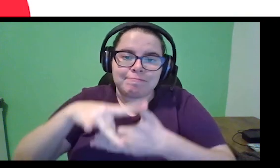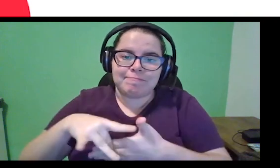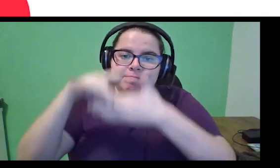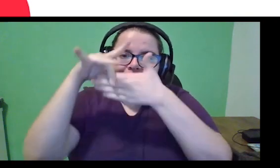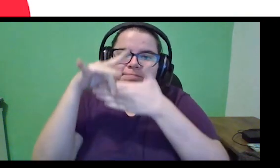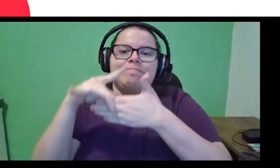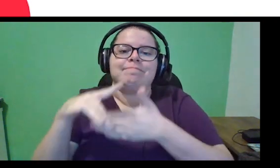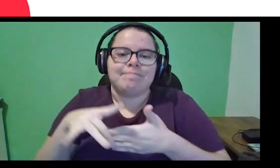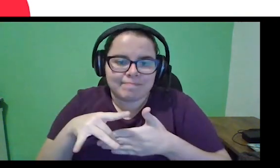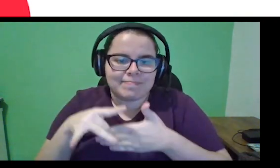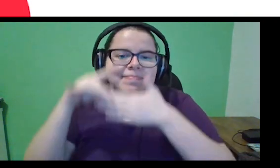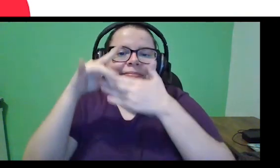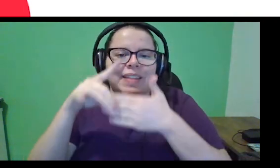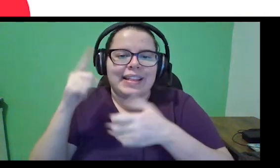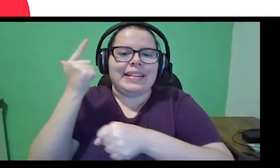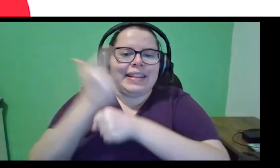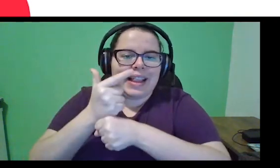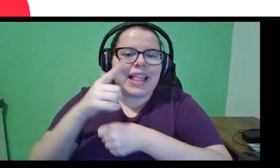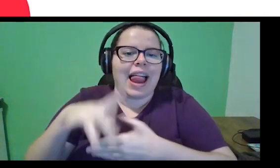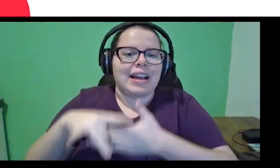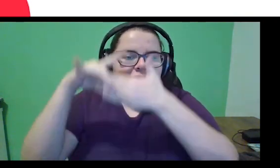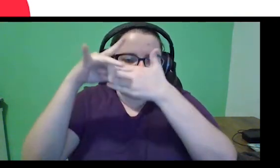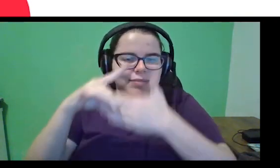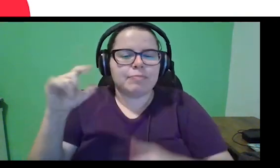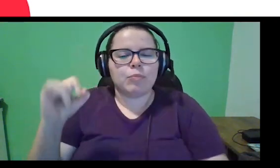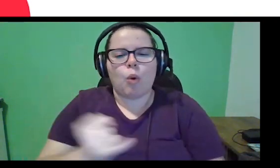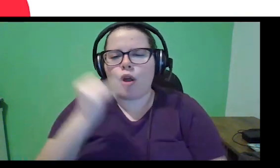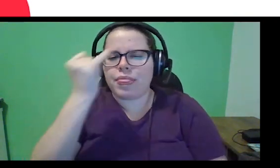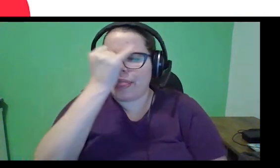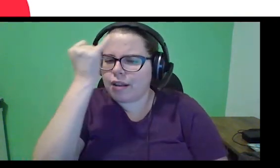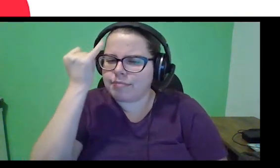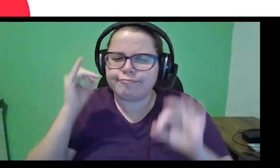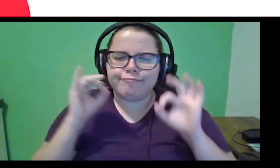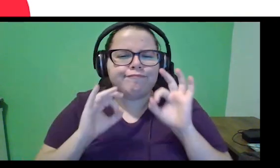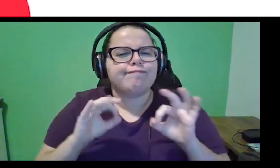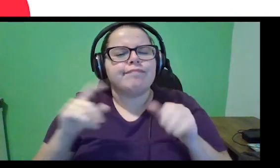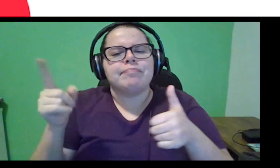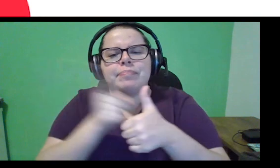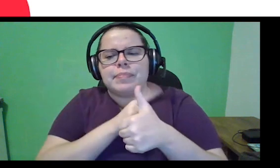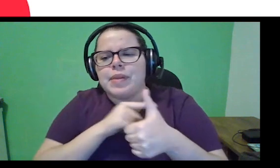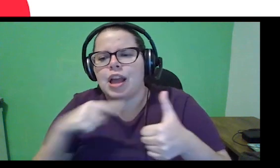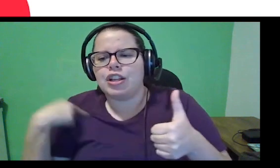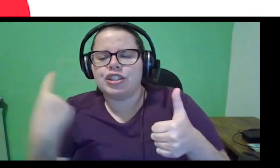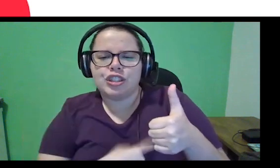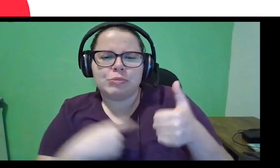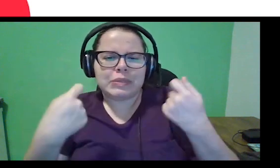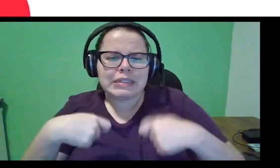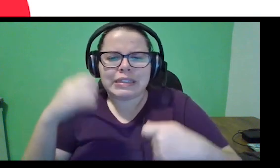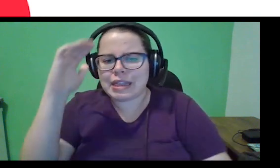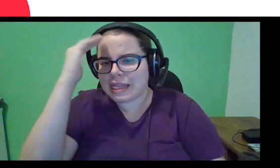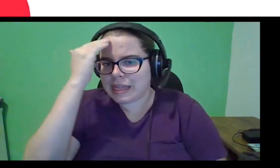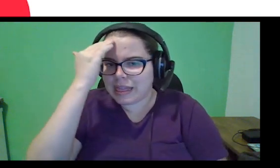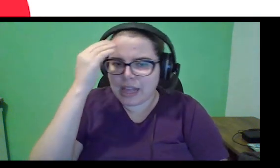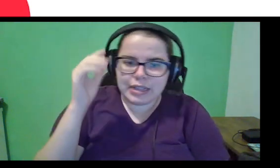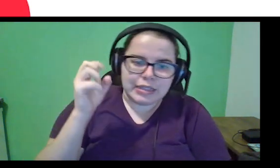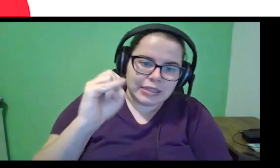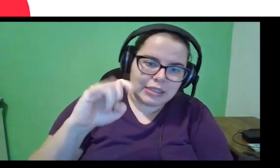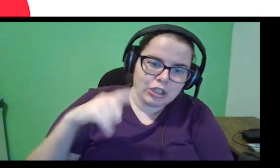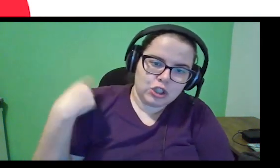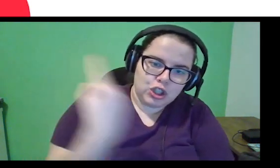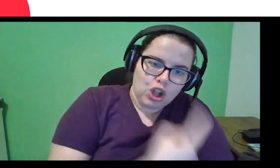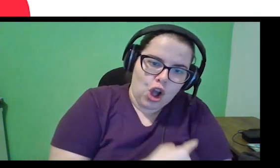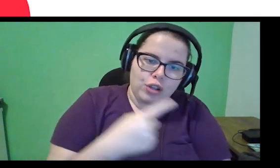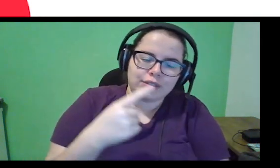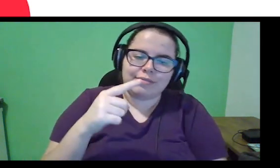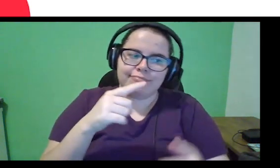Liderança, gente. Outro diagnóstico super importante, né? Primeiro, a gente precisa entender no contexto se nós estamos lidando